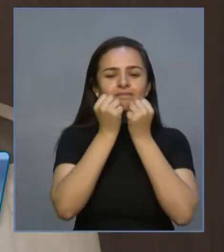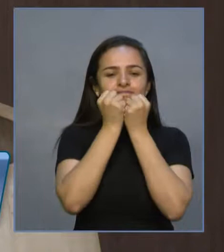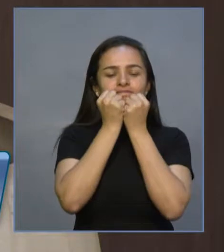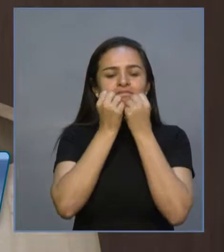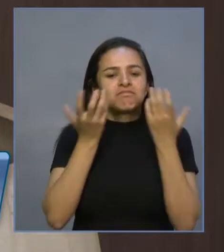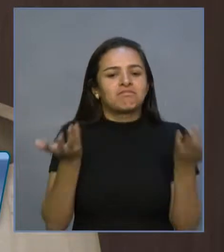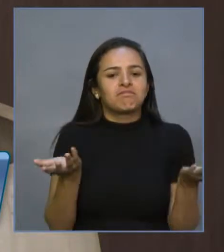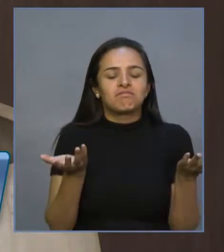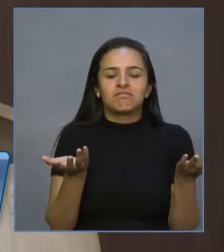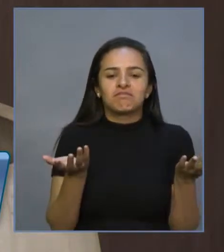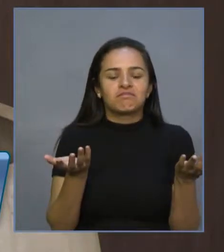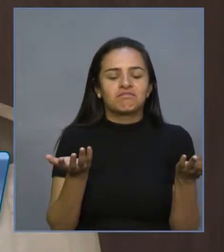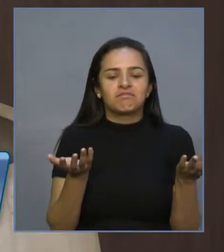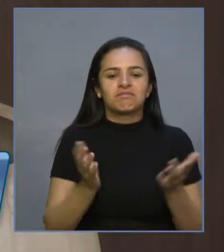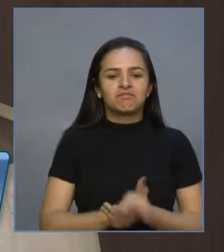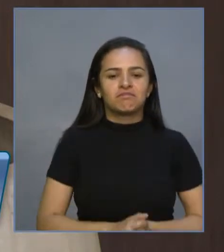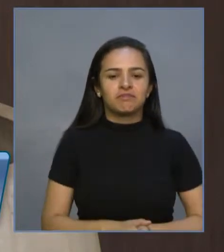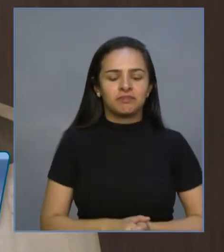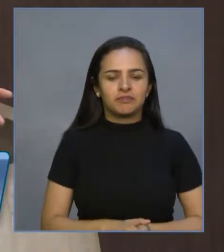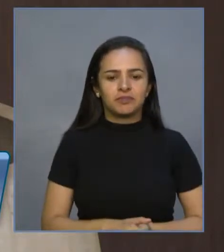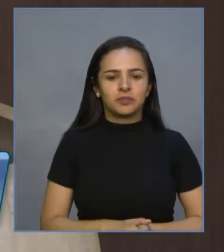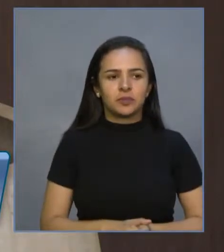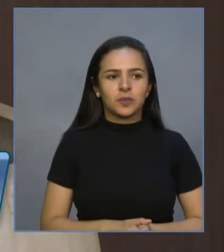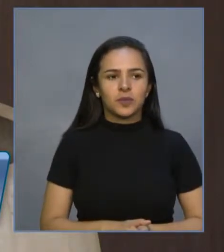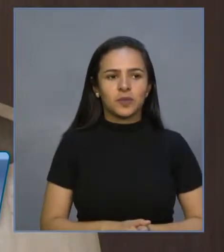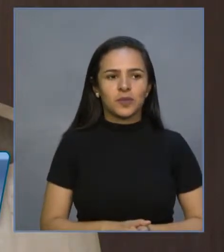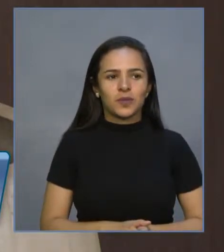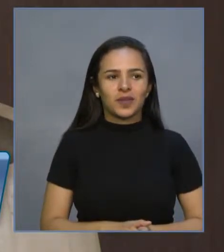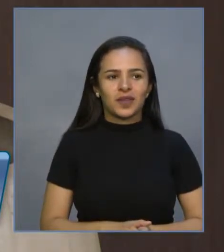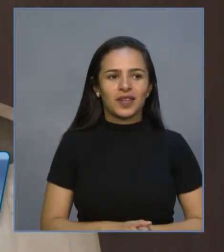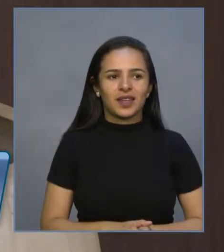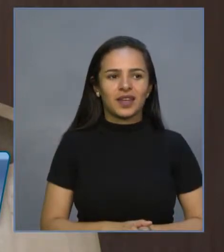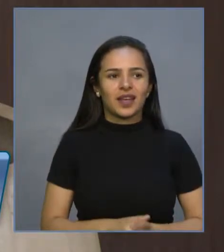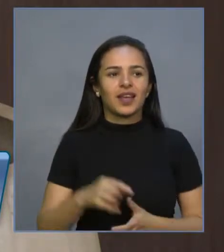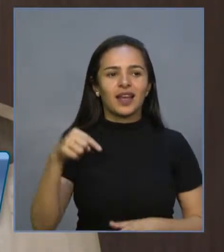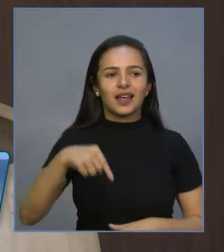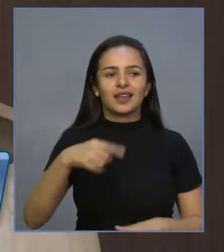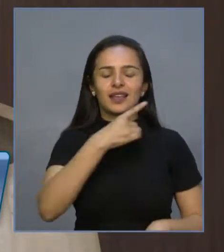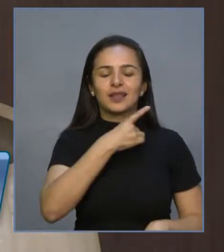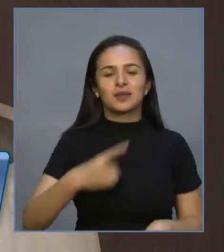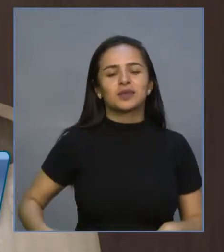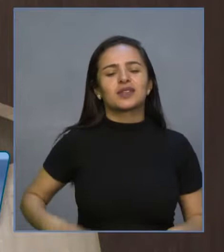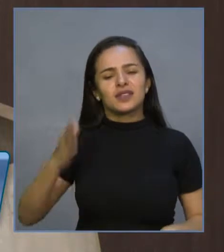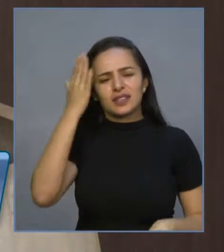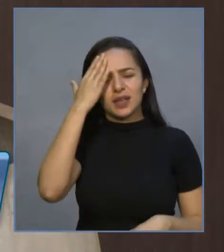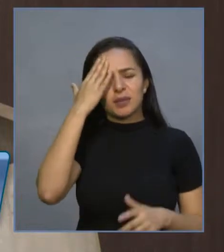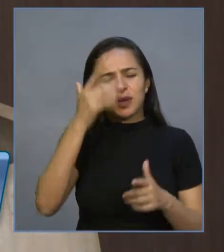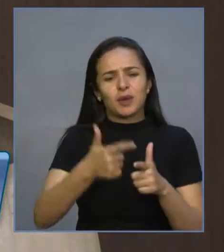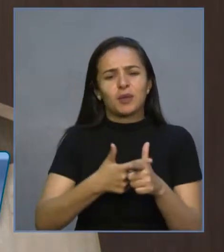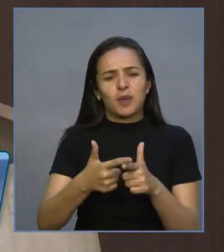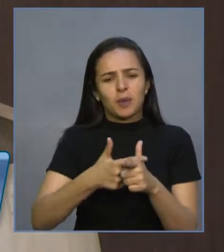deputados aqui vêm tratando desses problemas enfrentados.